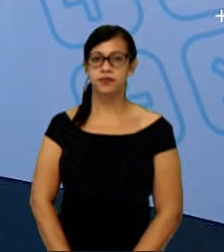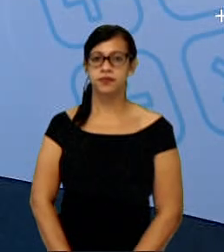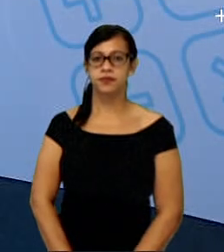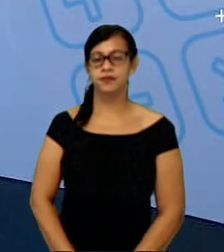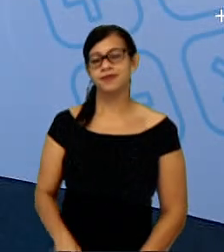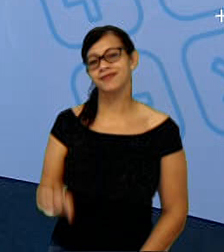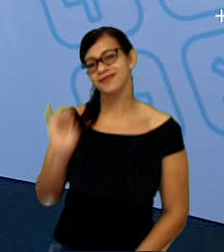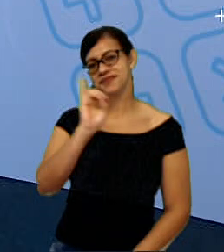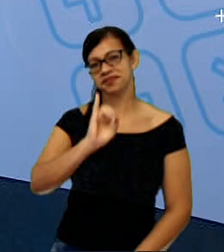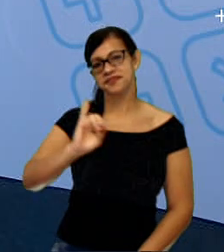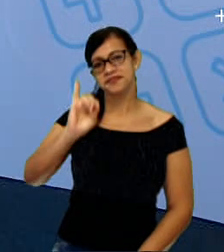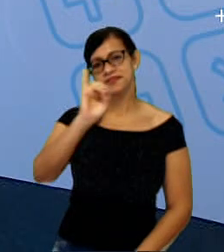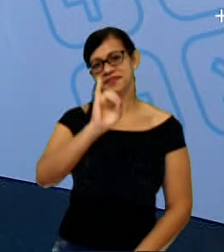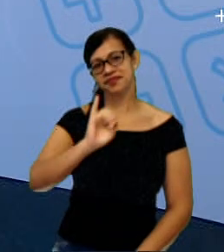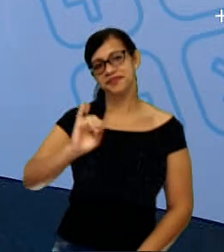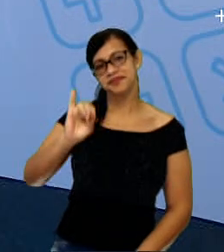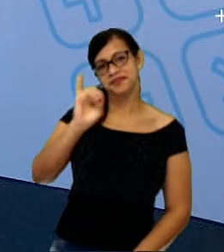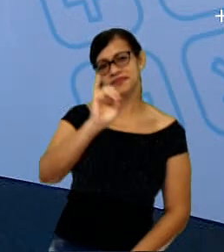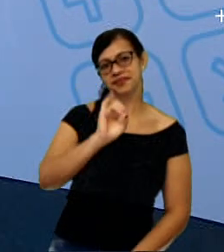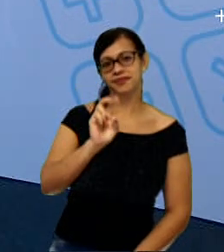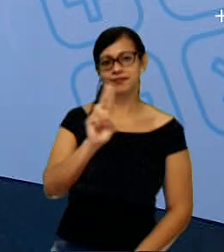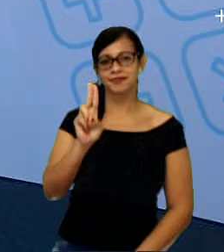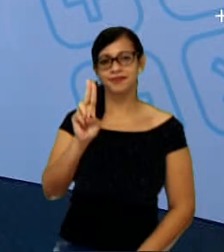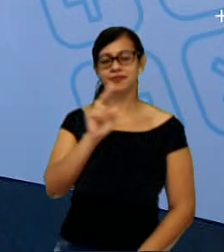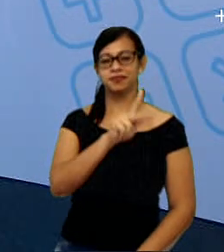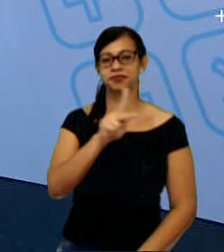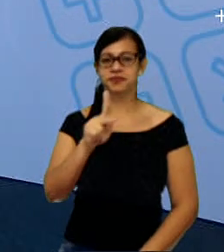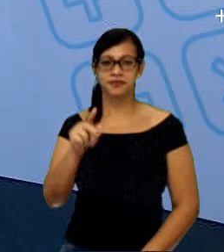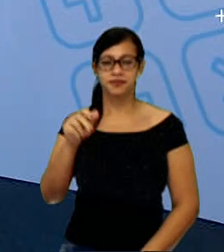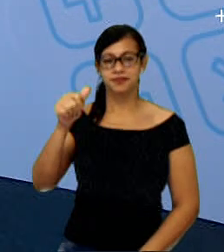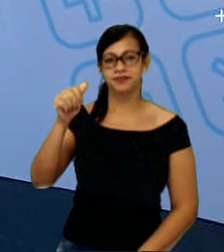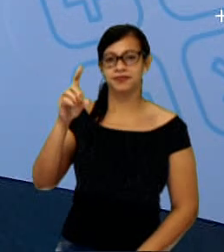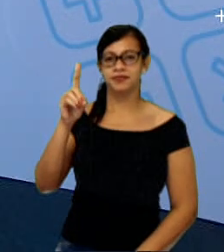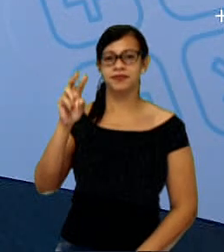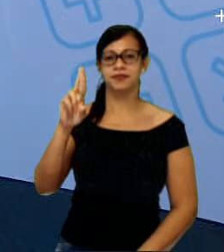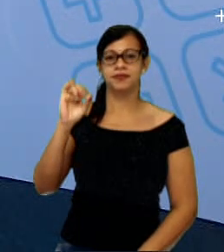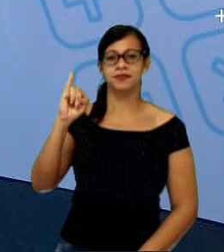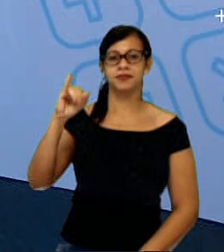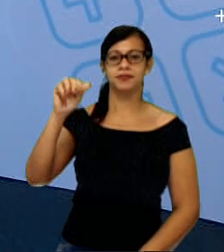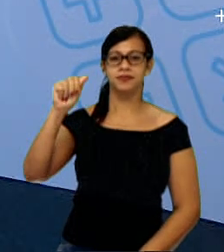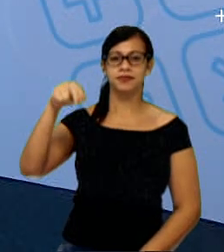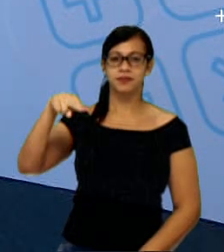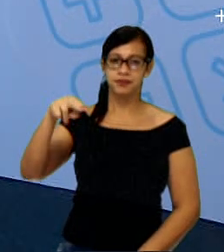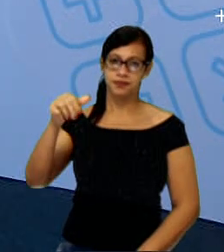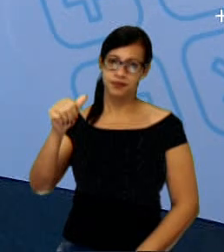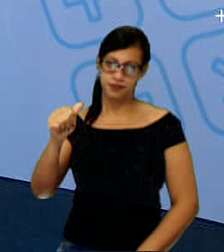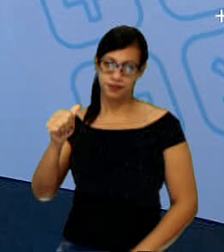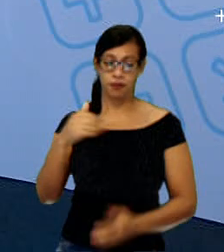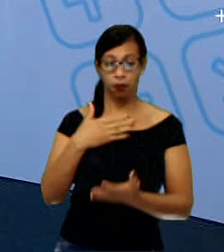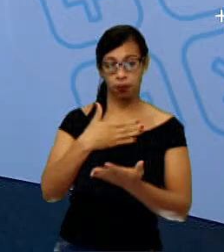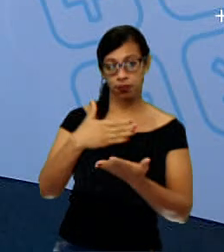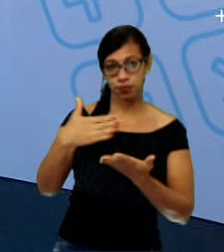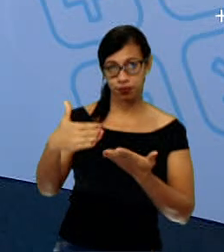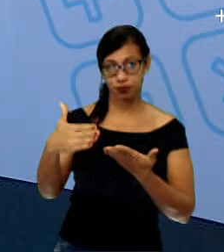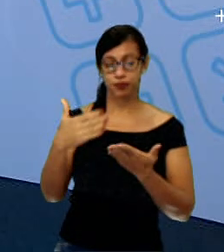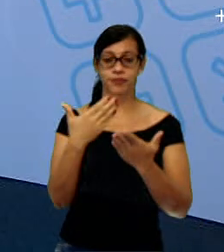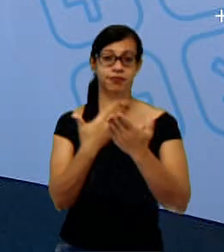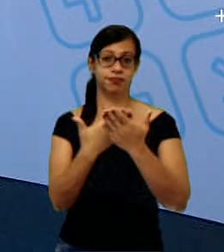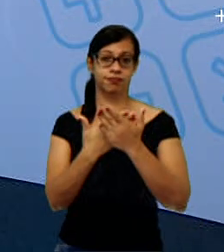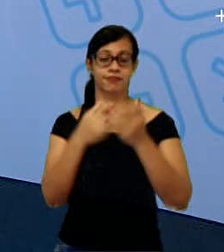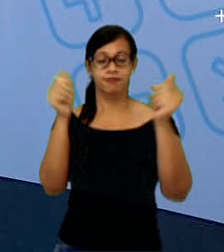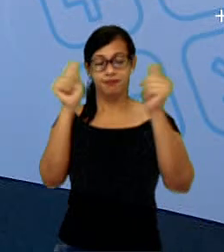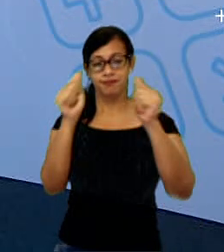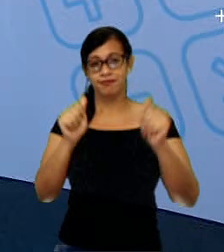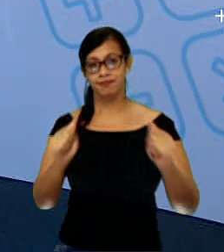Olá, eu sou a professora Adriana Freitas, estamos começando mais uma aula de artes para os oitavos anos pela TV